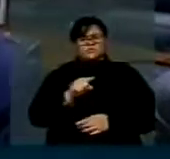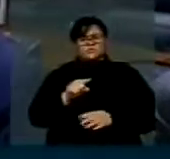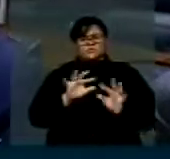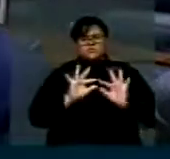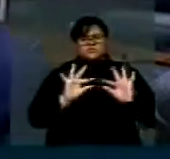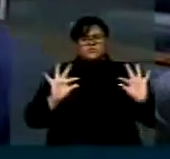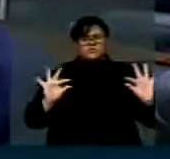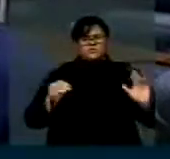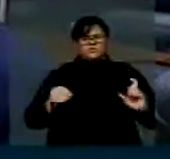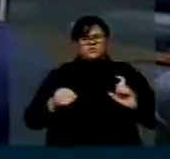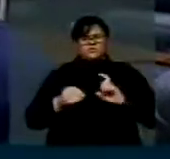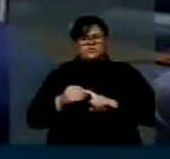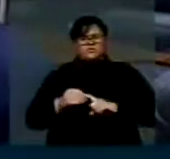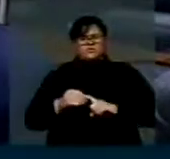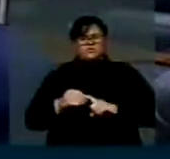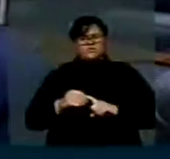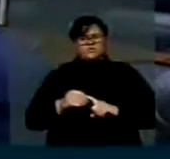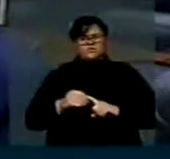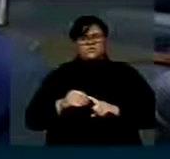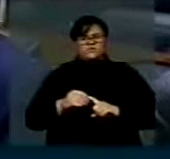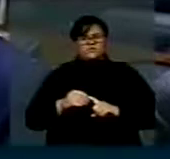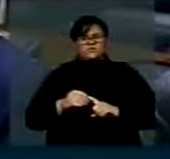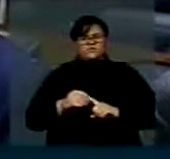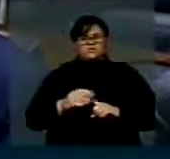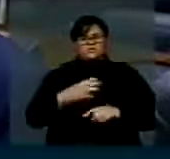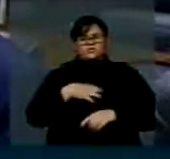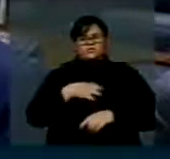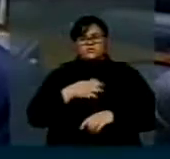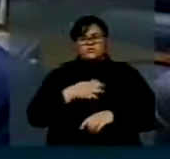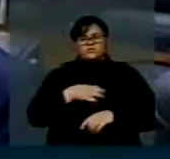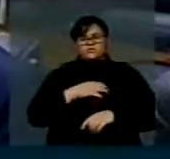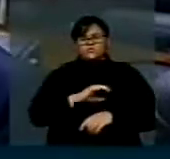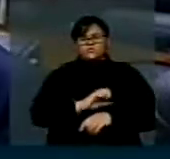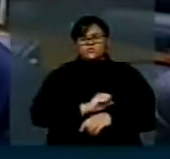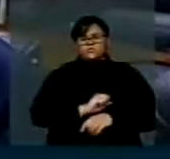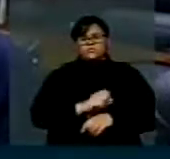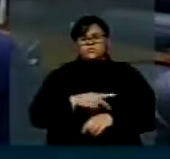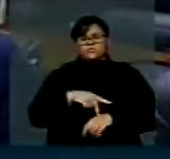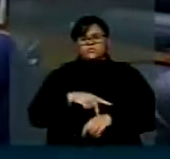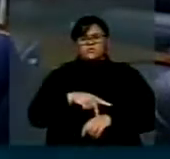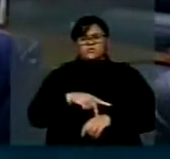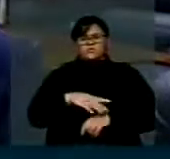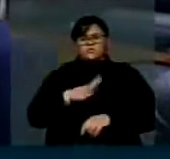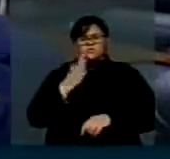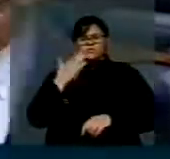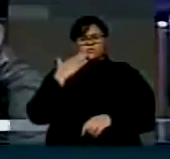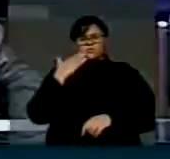recupera, resgata este sentido do amor em nossa pátria. Muito obrigado, presidente. Obrigado,